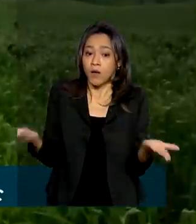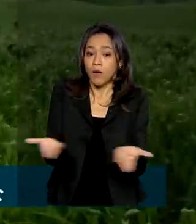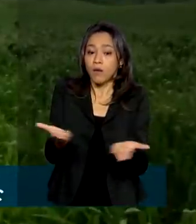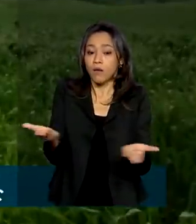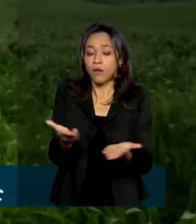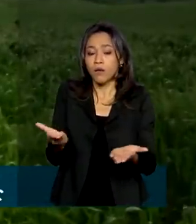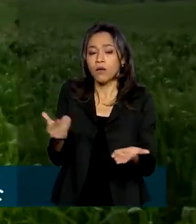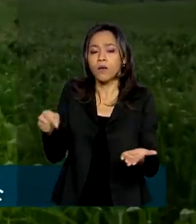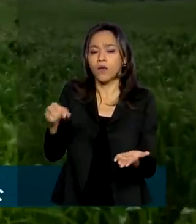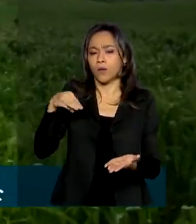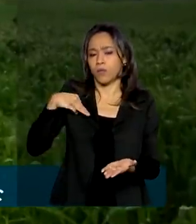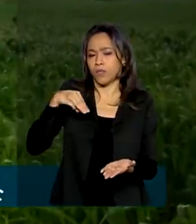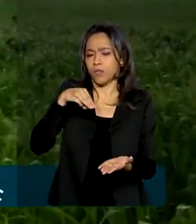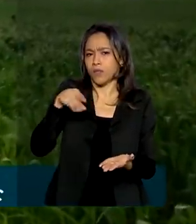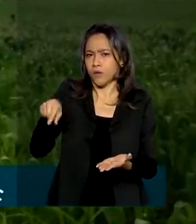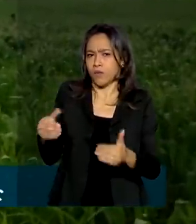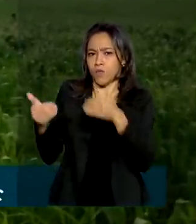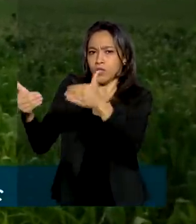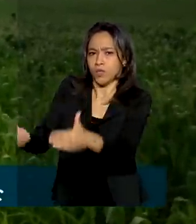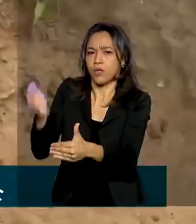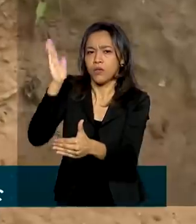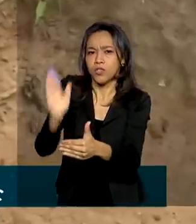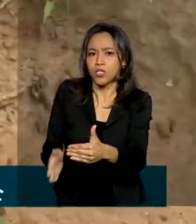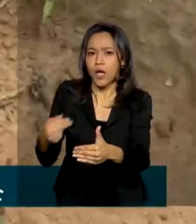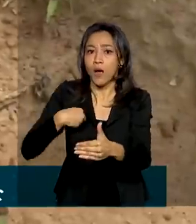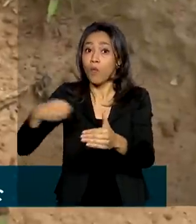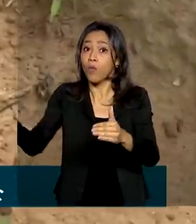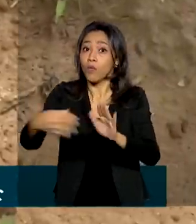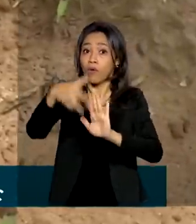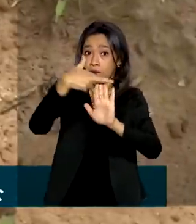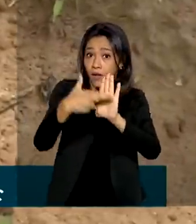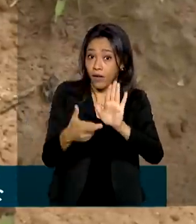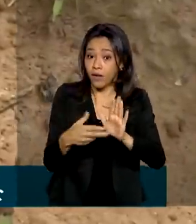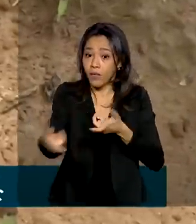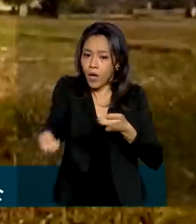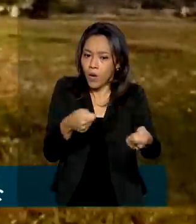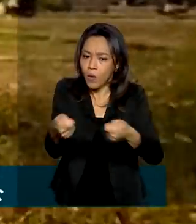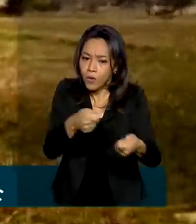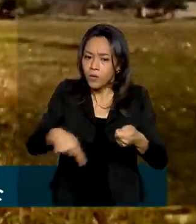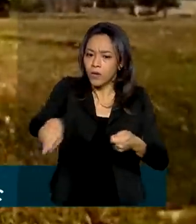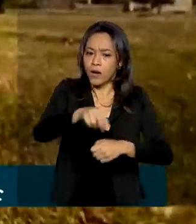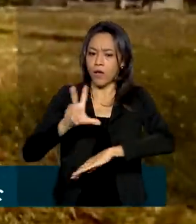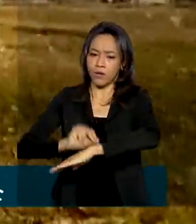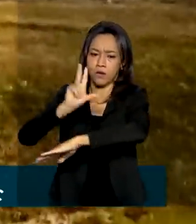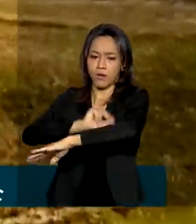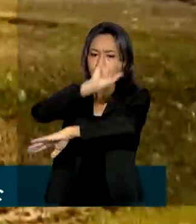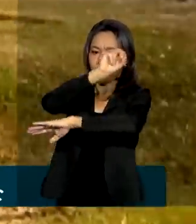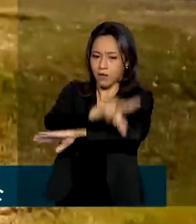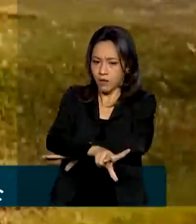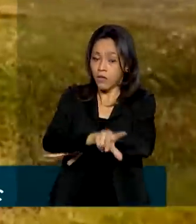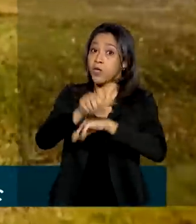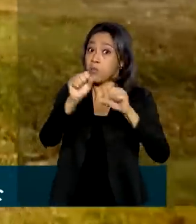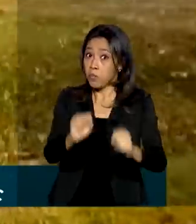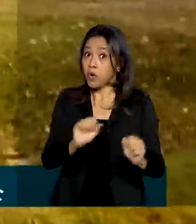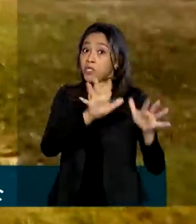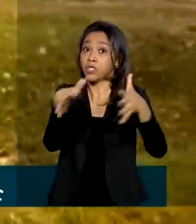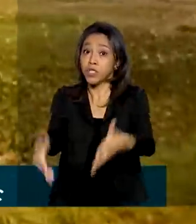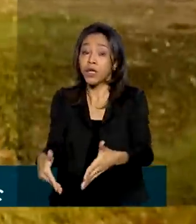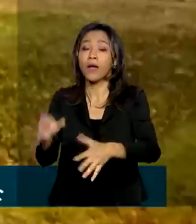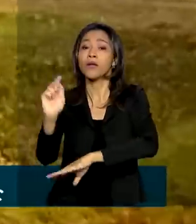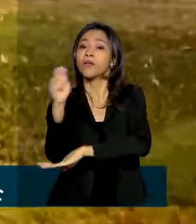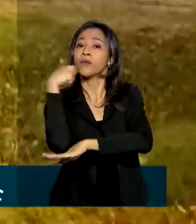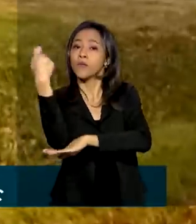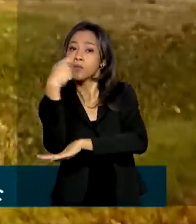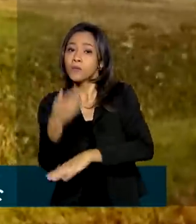o Ministério publicou uma nova portaria com medidas preventivas de controle do surto da praga, que pode chegar ao Rio Grande do Sul